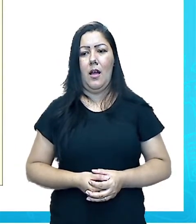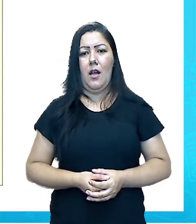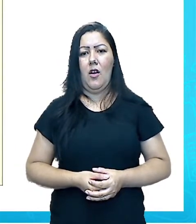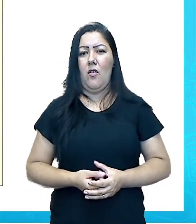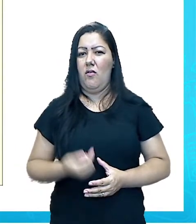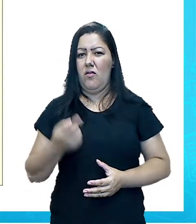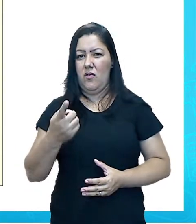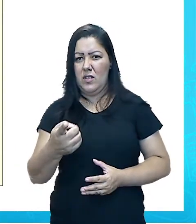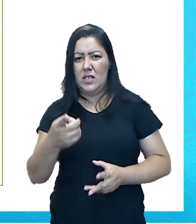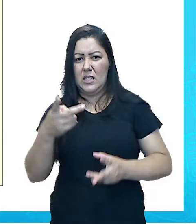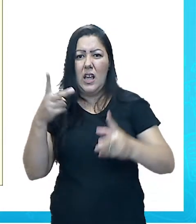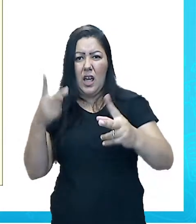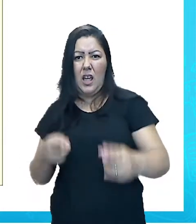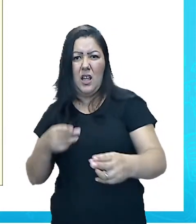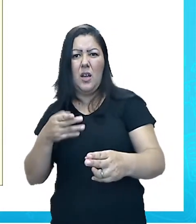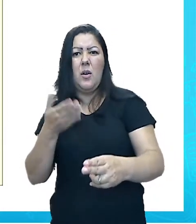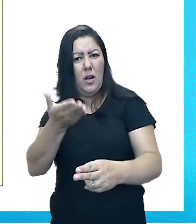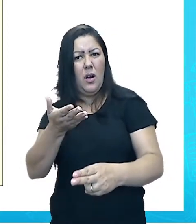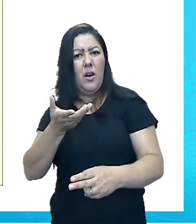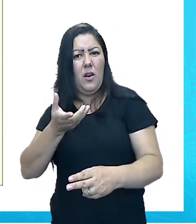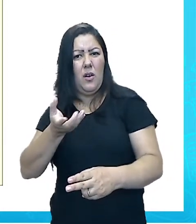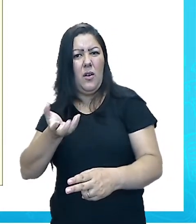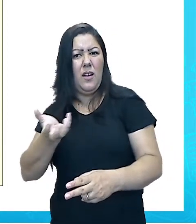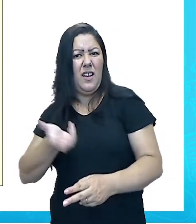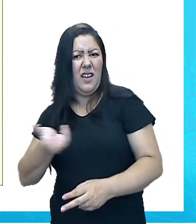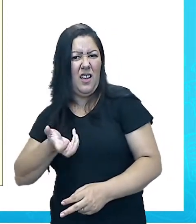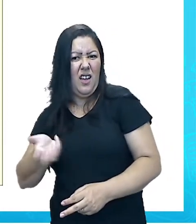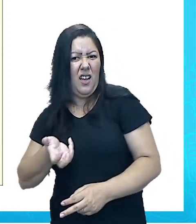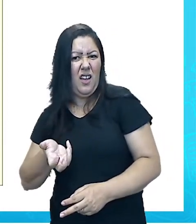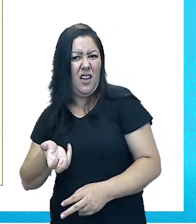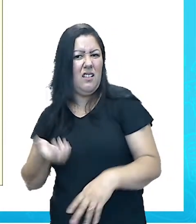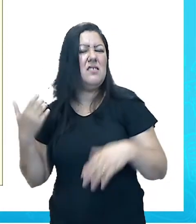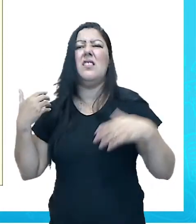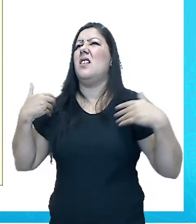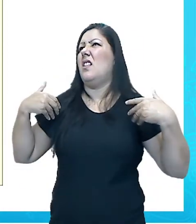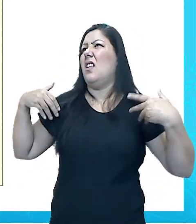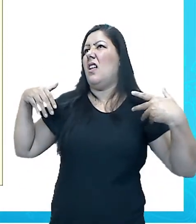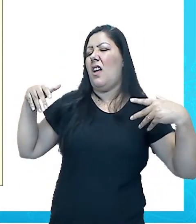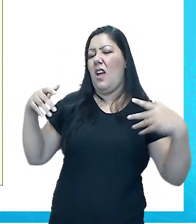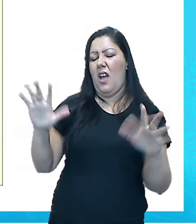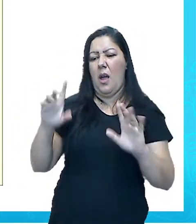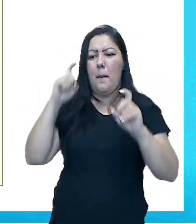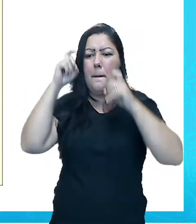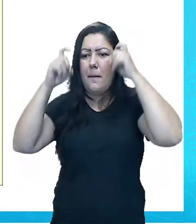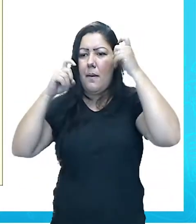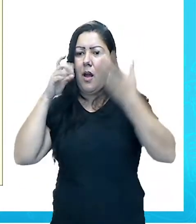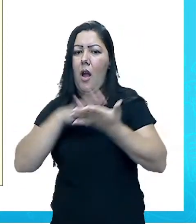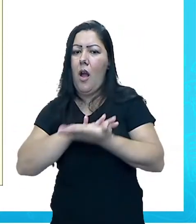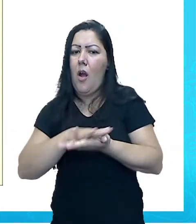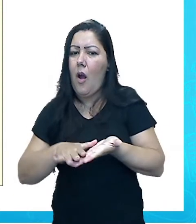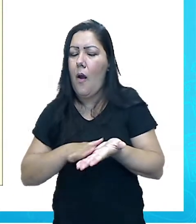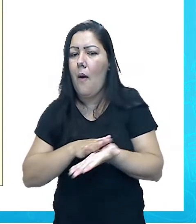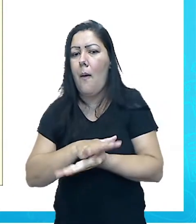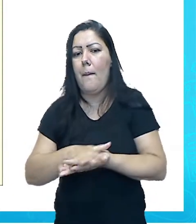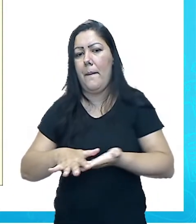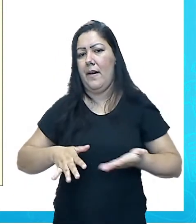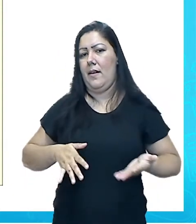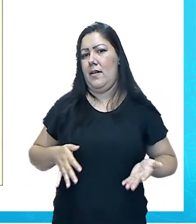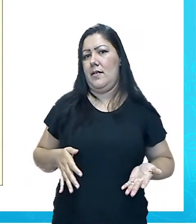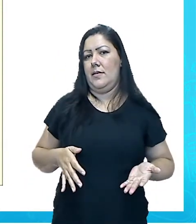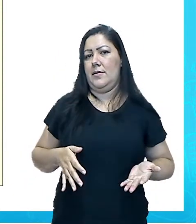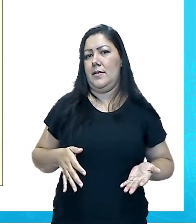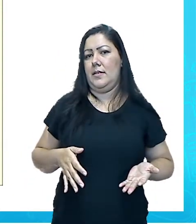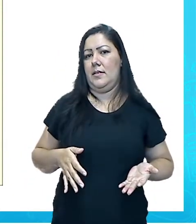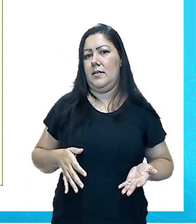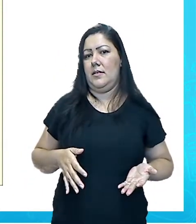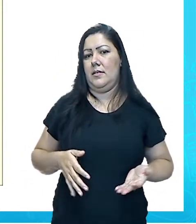momento está muito bom, está gastando, está queimando energia, está transformando tudo. Mas e